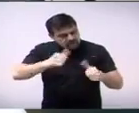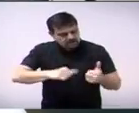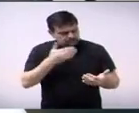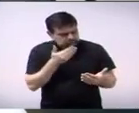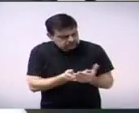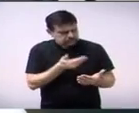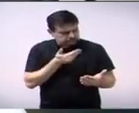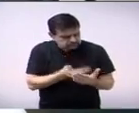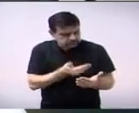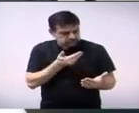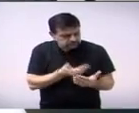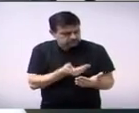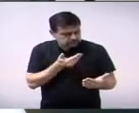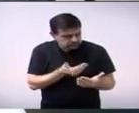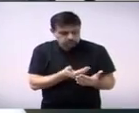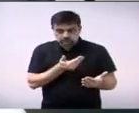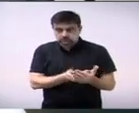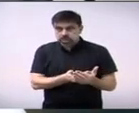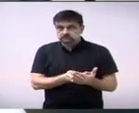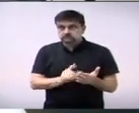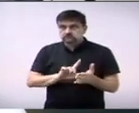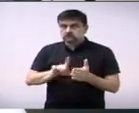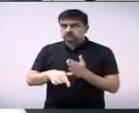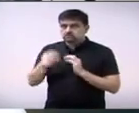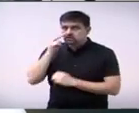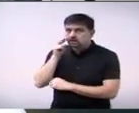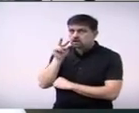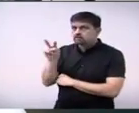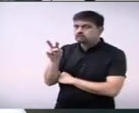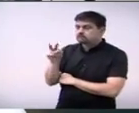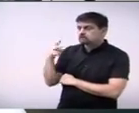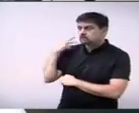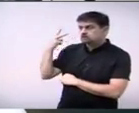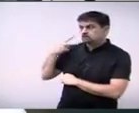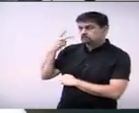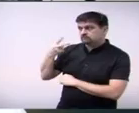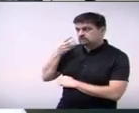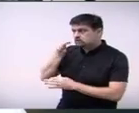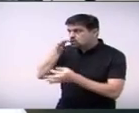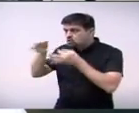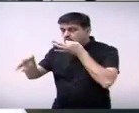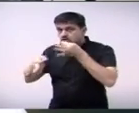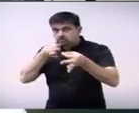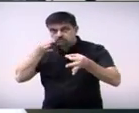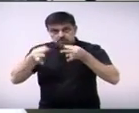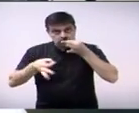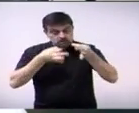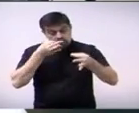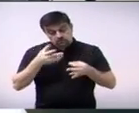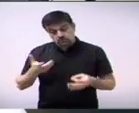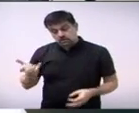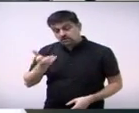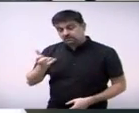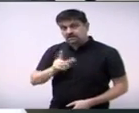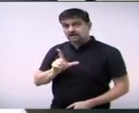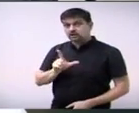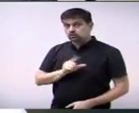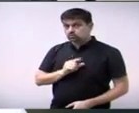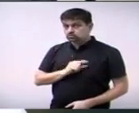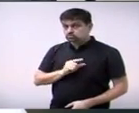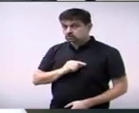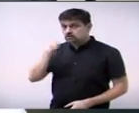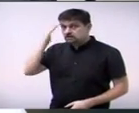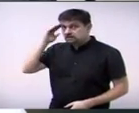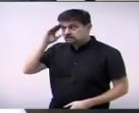após ouvir novamente a exposição dos colegas quem sabe o companheiro custódio entenda o que eu quis dizer